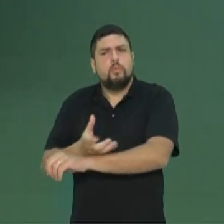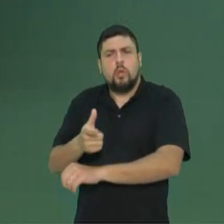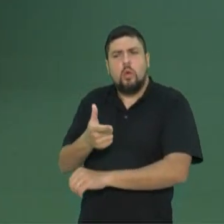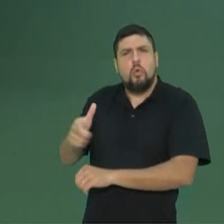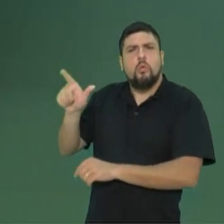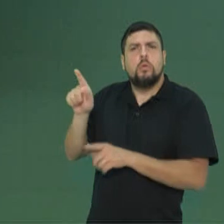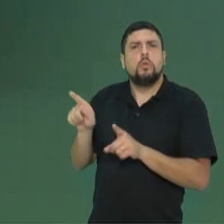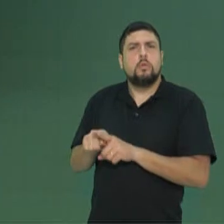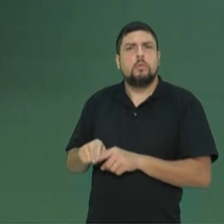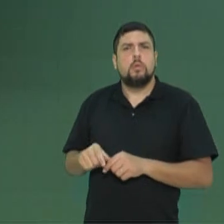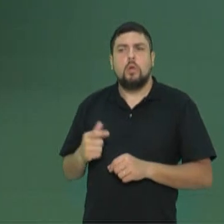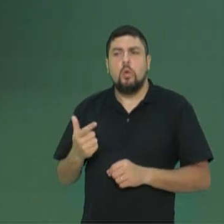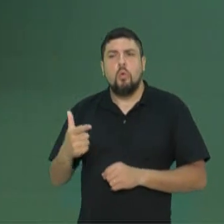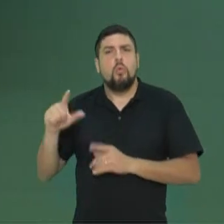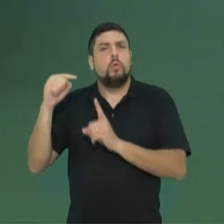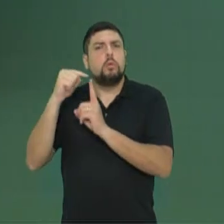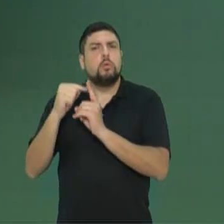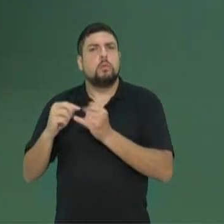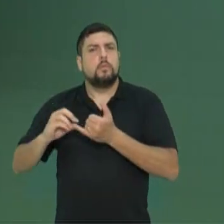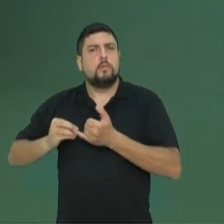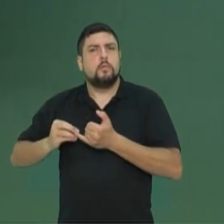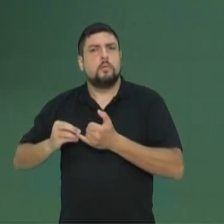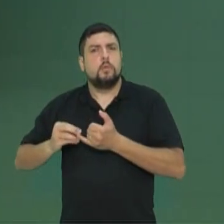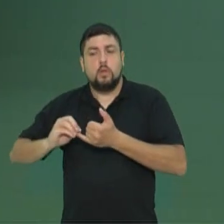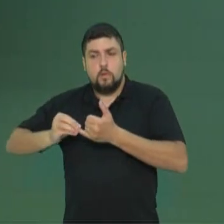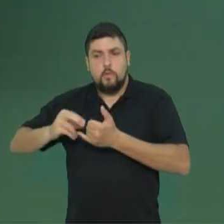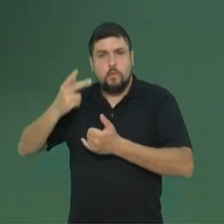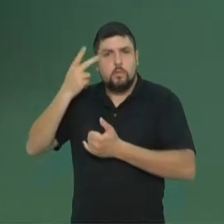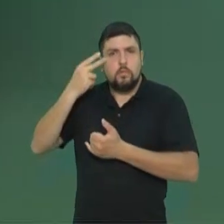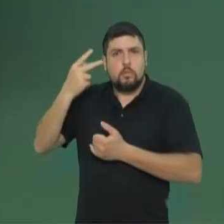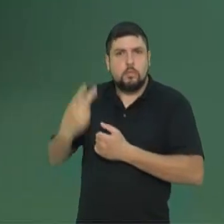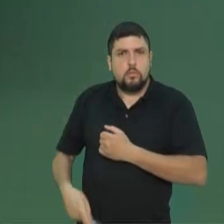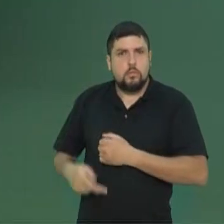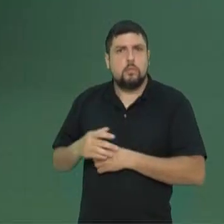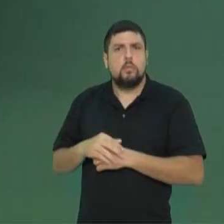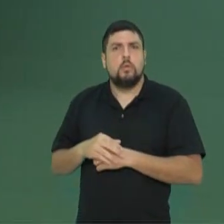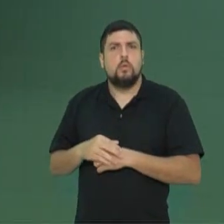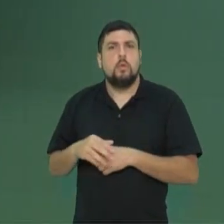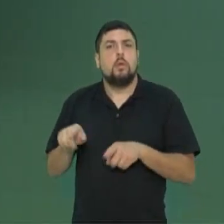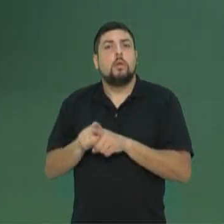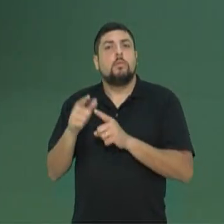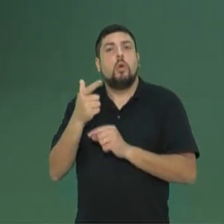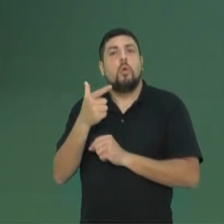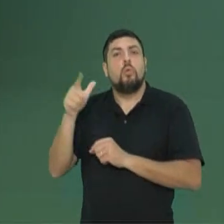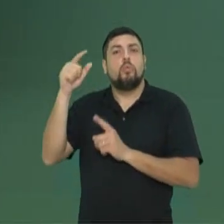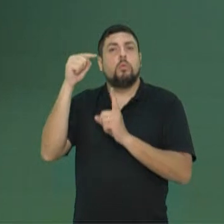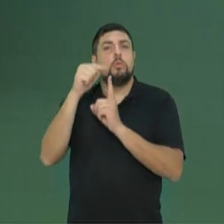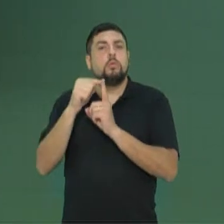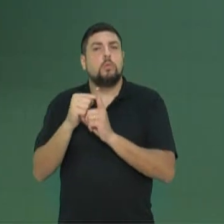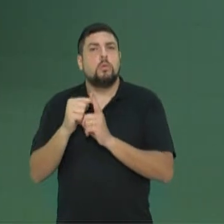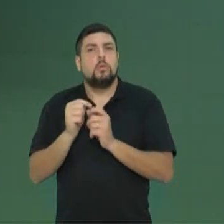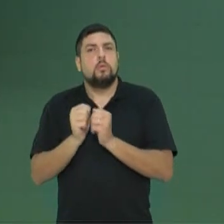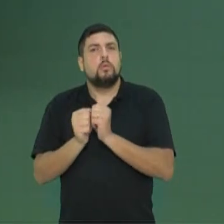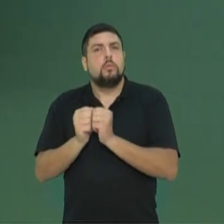consumir outros feijões? Feijões nativos. Por que não consumir outro tipo de cereal além do arroz?